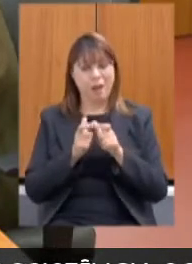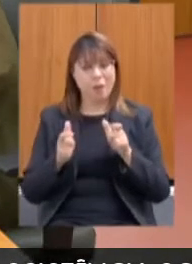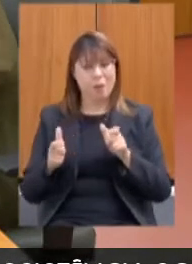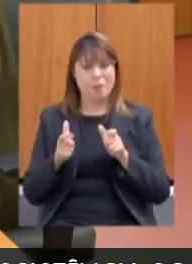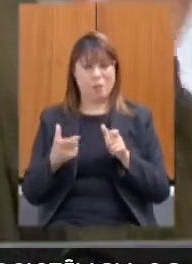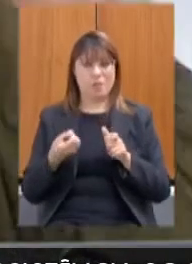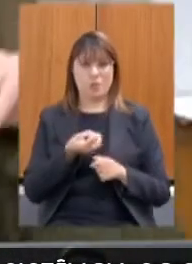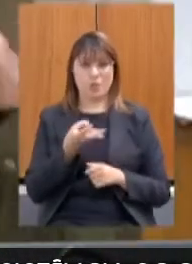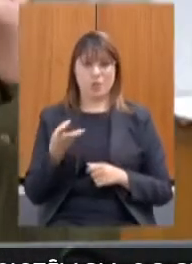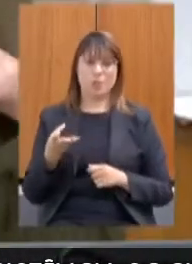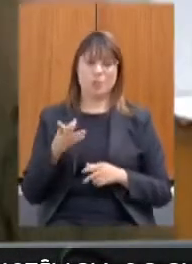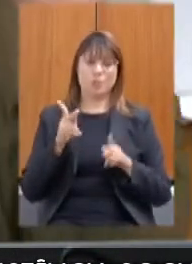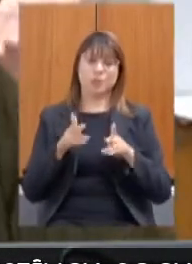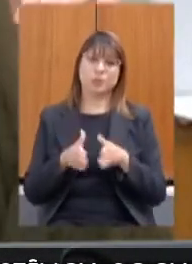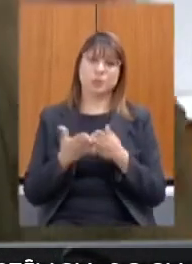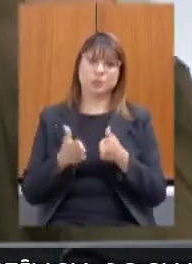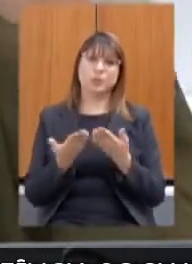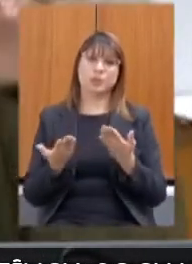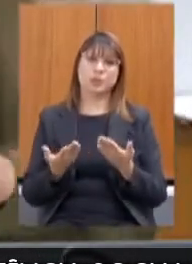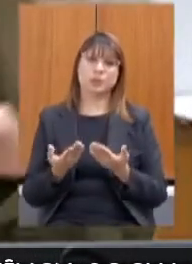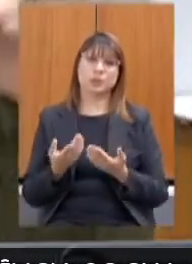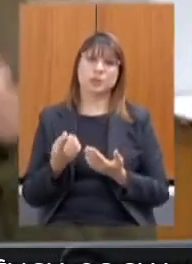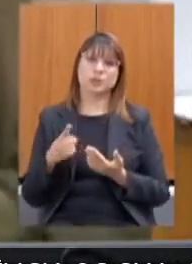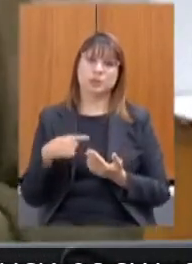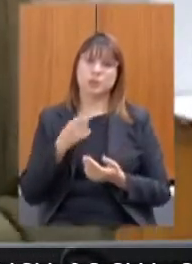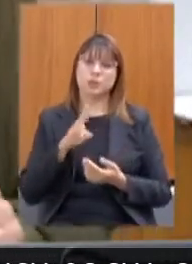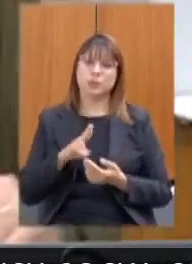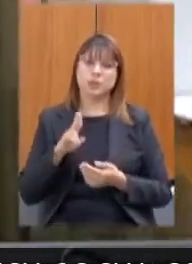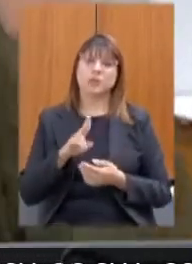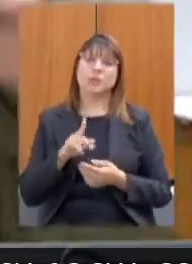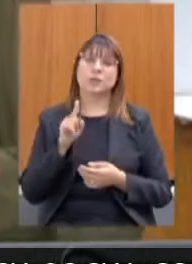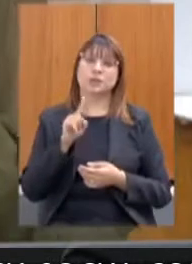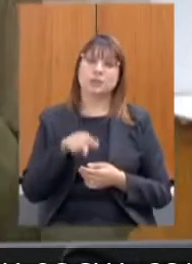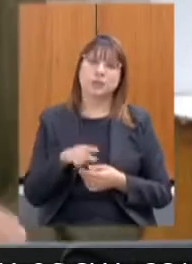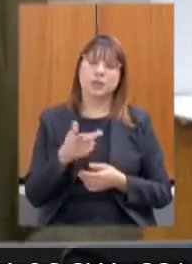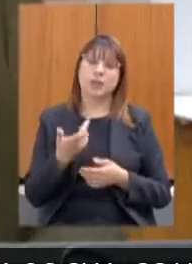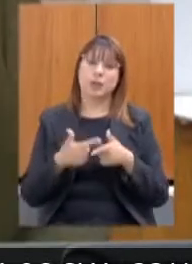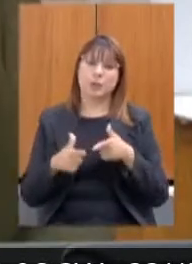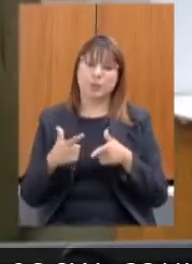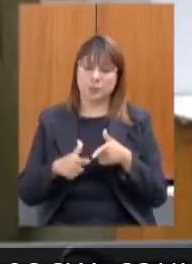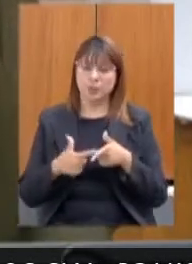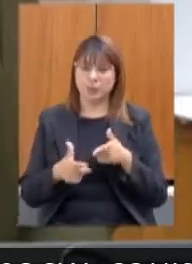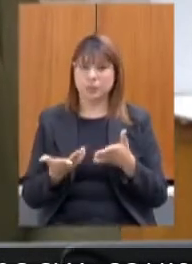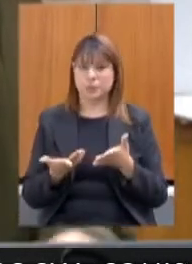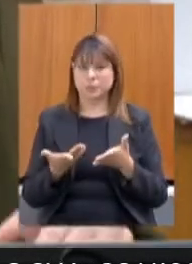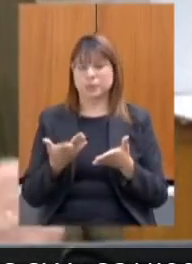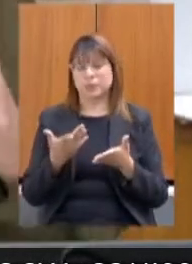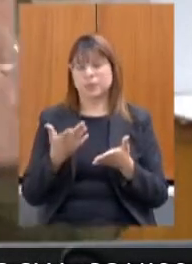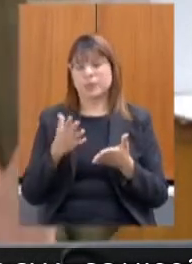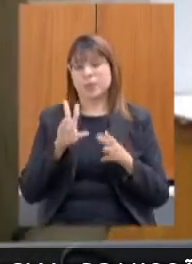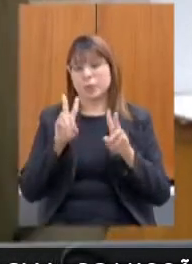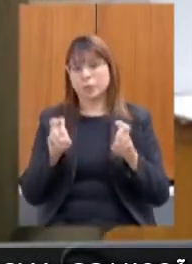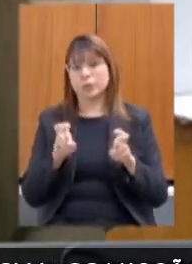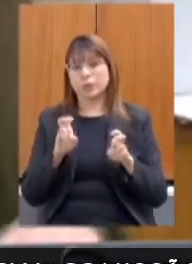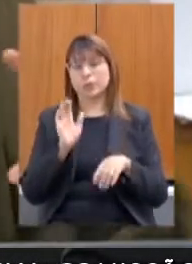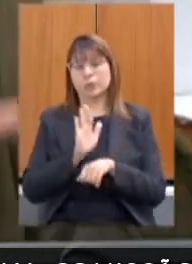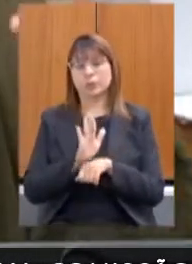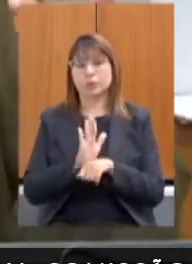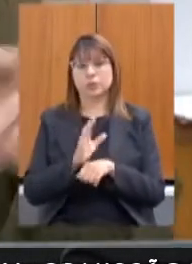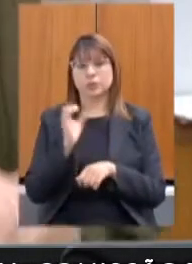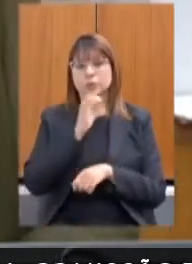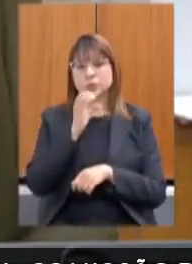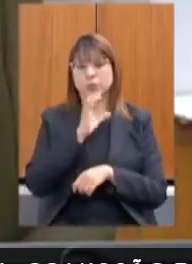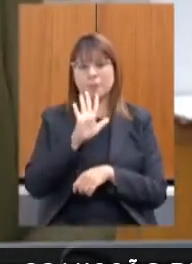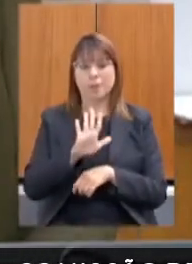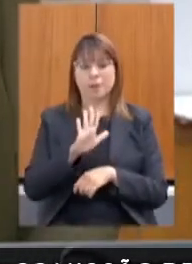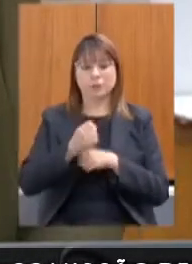nós usamos, usa bengala, nós usamos a palavra colchão nessa questão do auxílio emergencial, mas que vamos chegar à virada